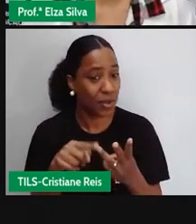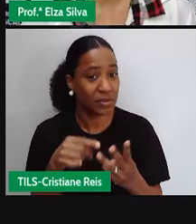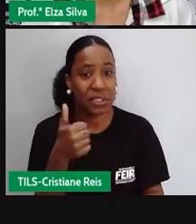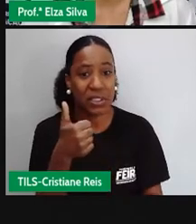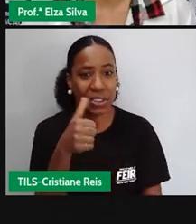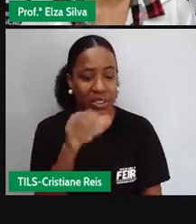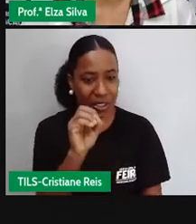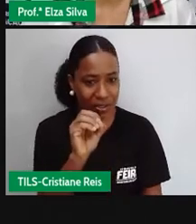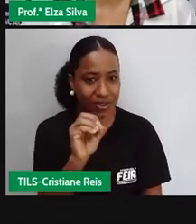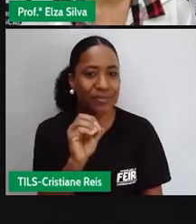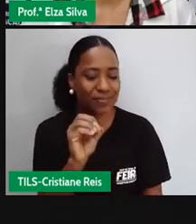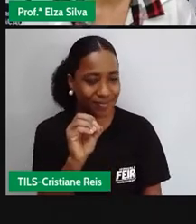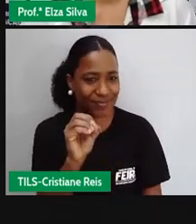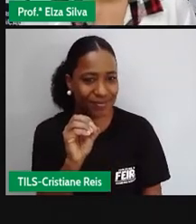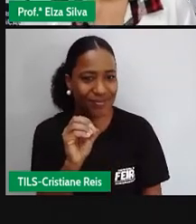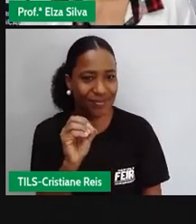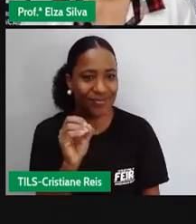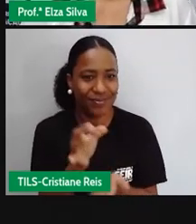or a dime.